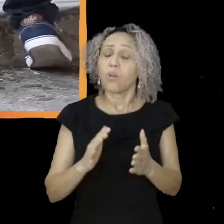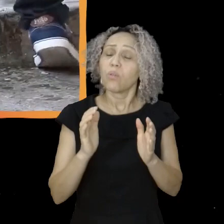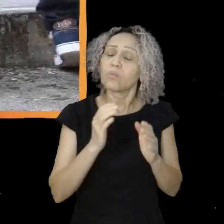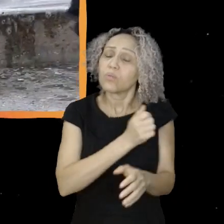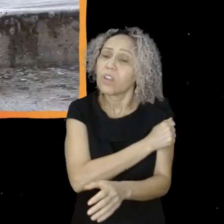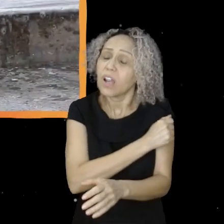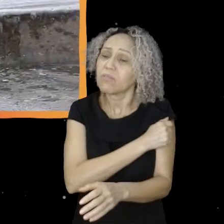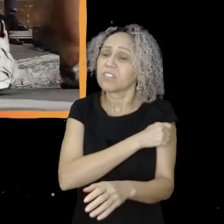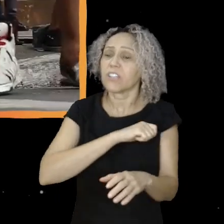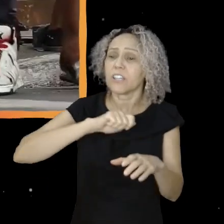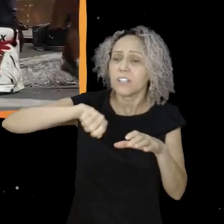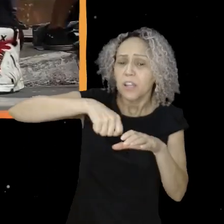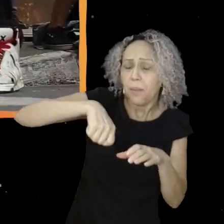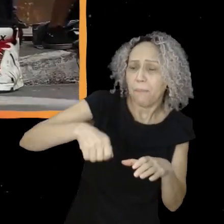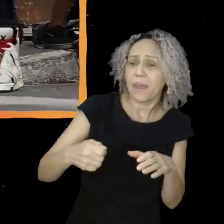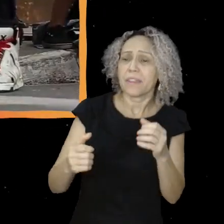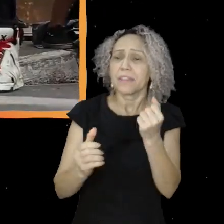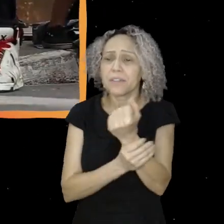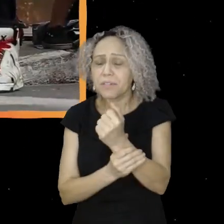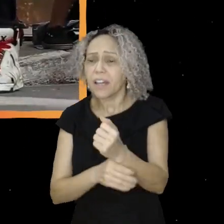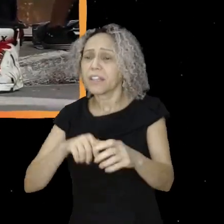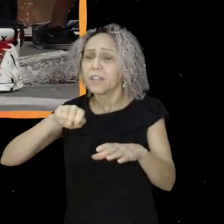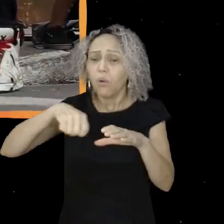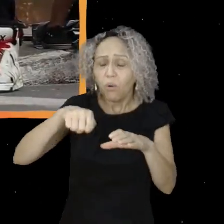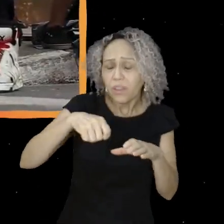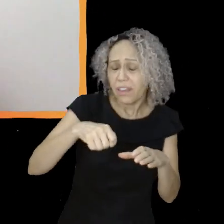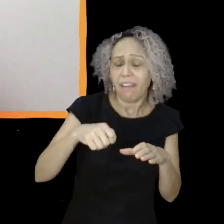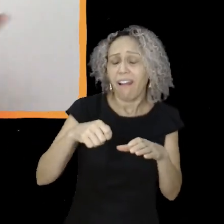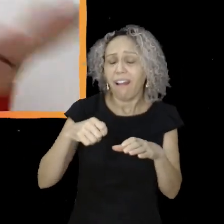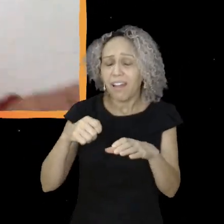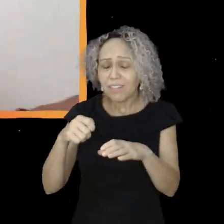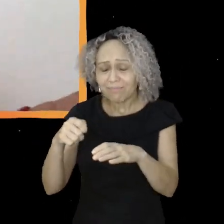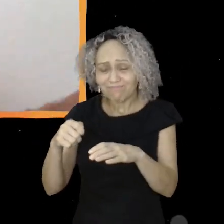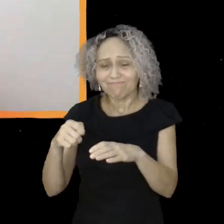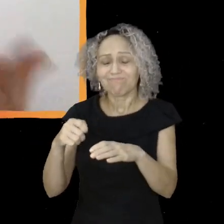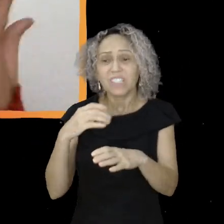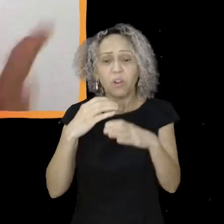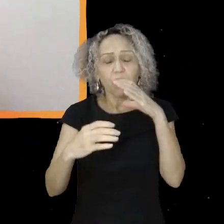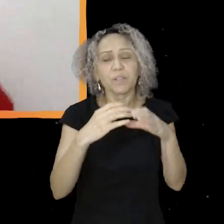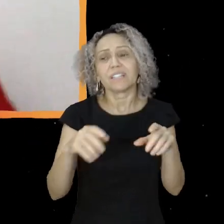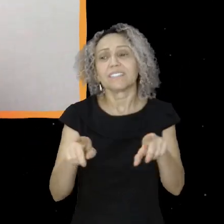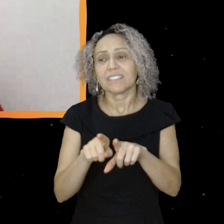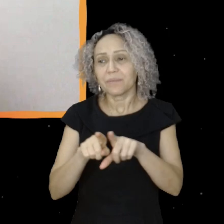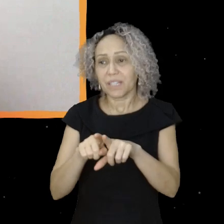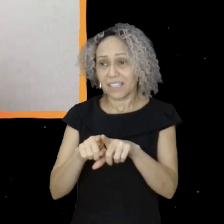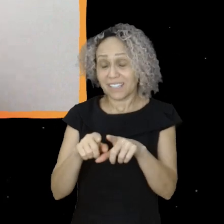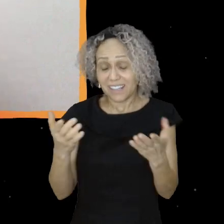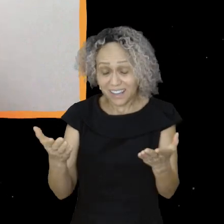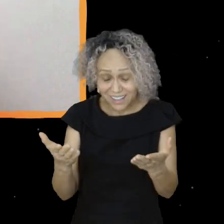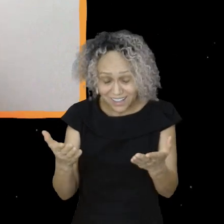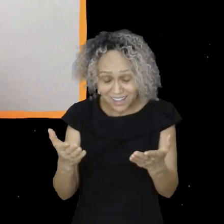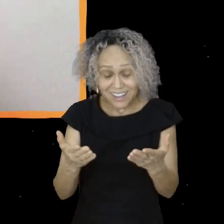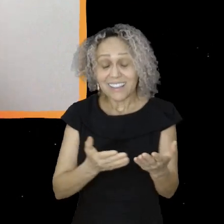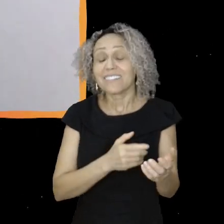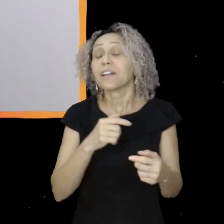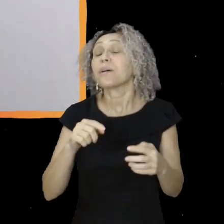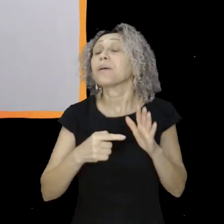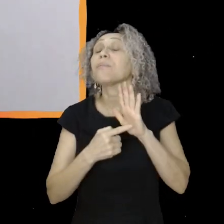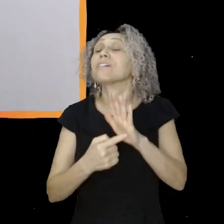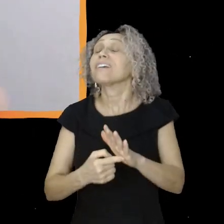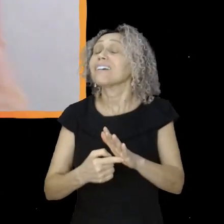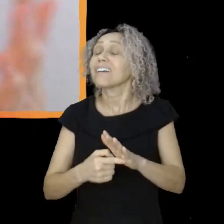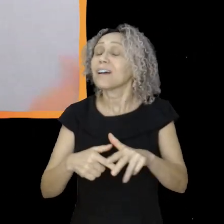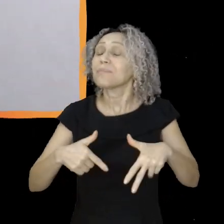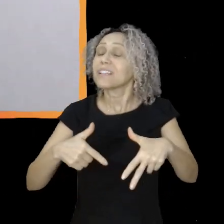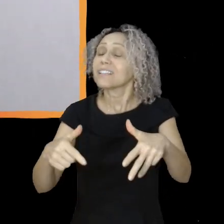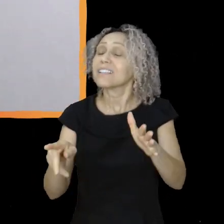cozinhado, cuidado da segurança e até da comunicação com a imprensa. É a juventude brasileira mostrando que política se faz desde jovem. E a